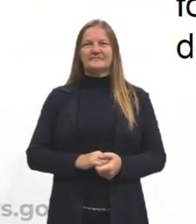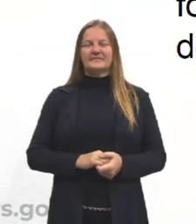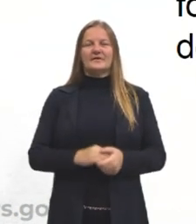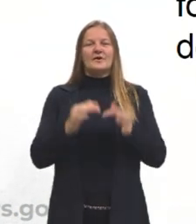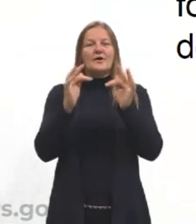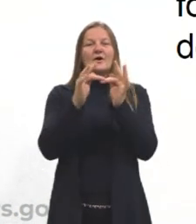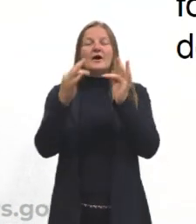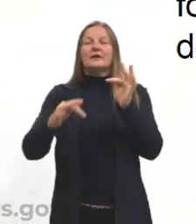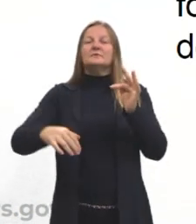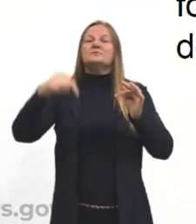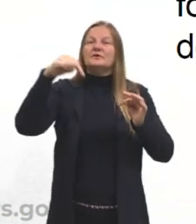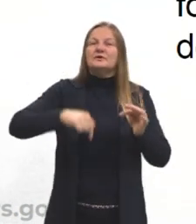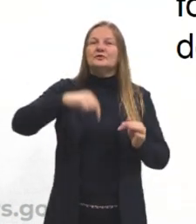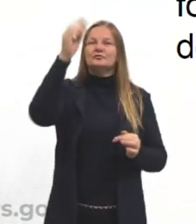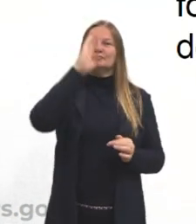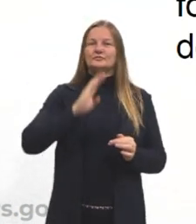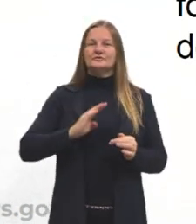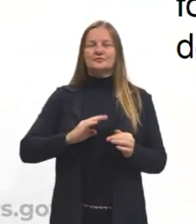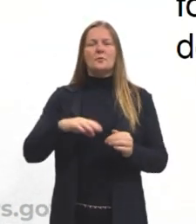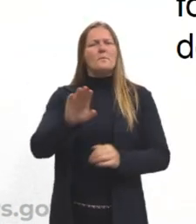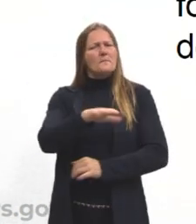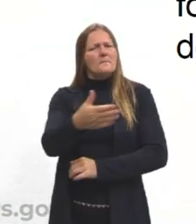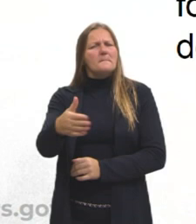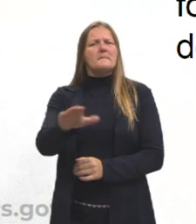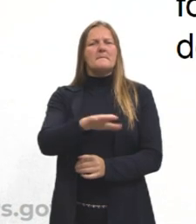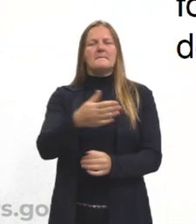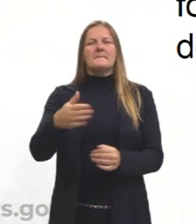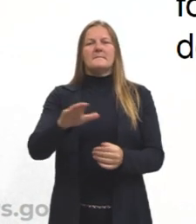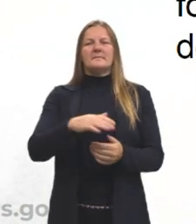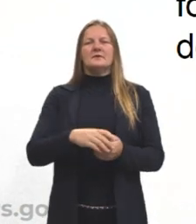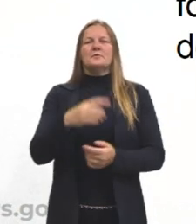Arcadismo do Brasil. Mais ou menos, tá?